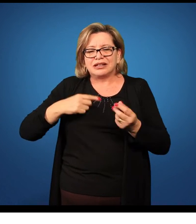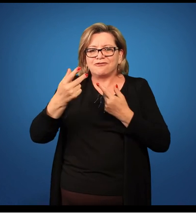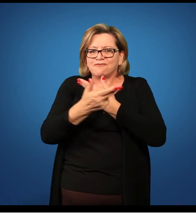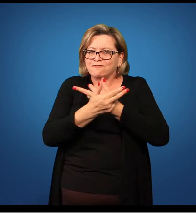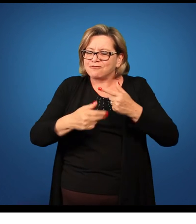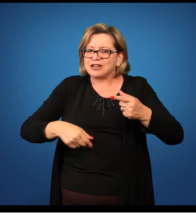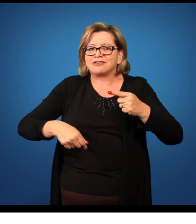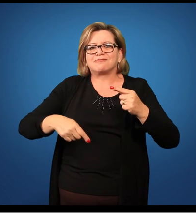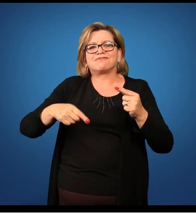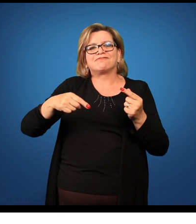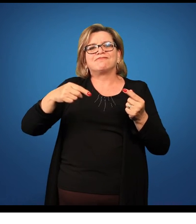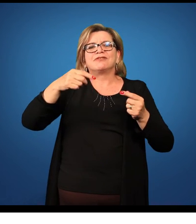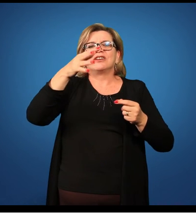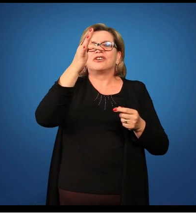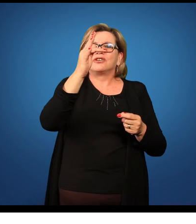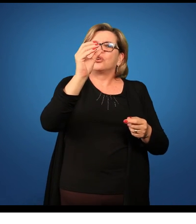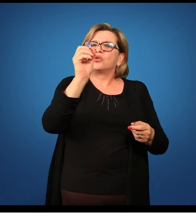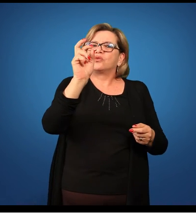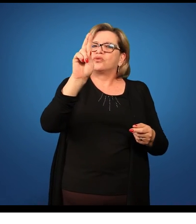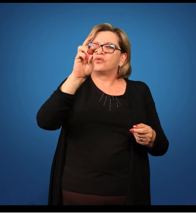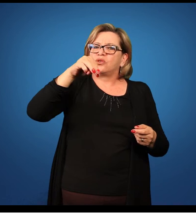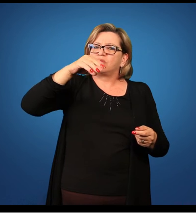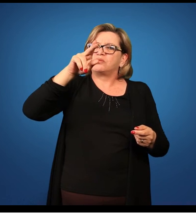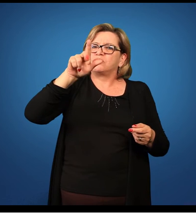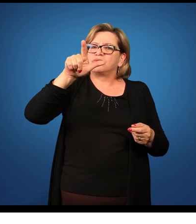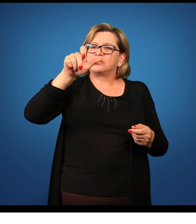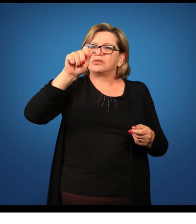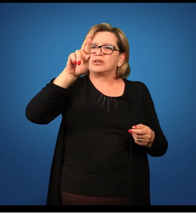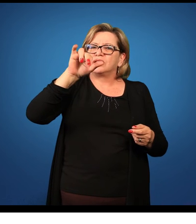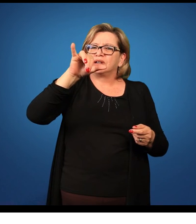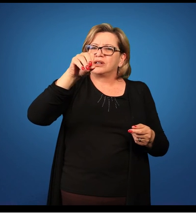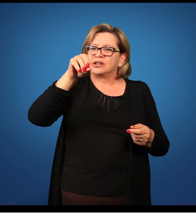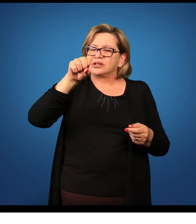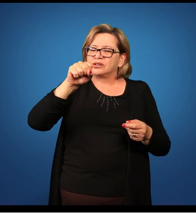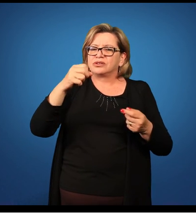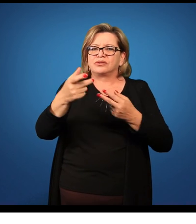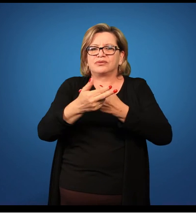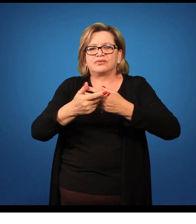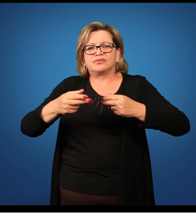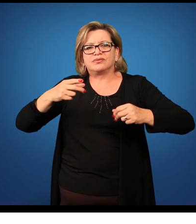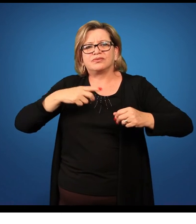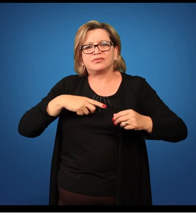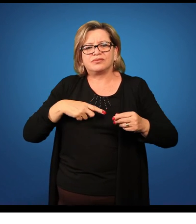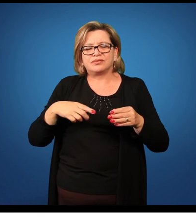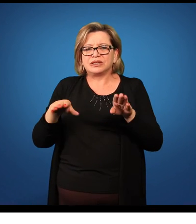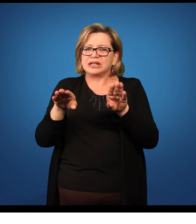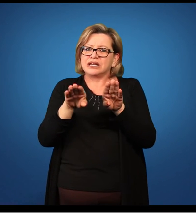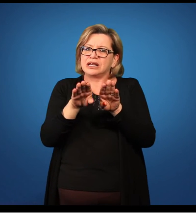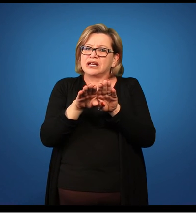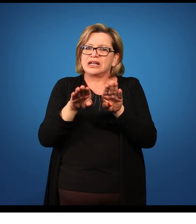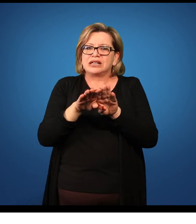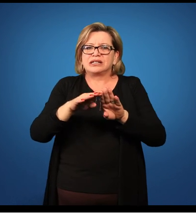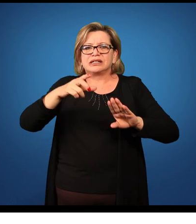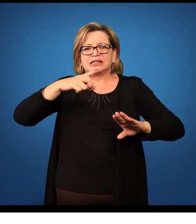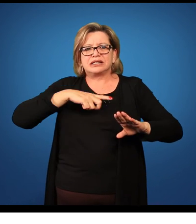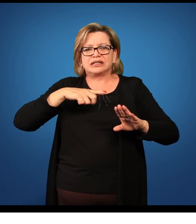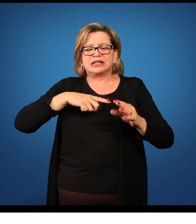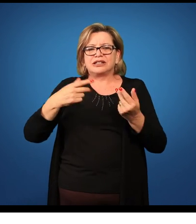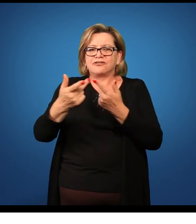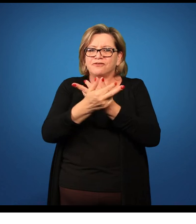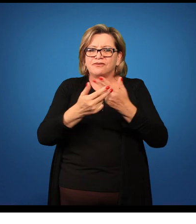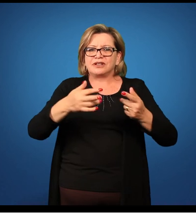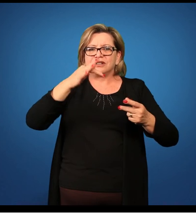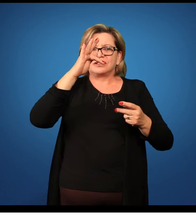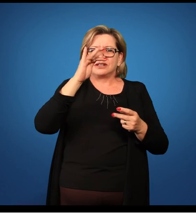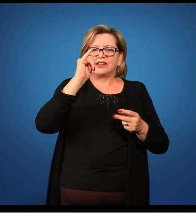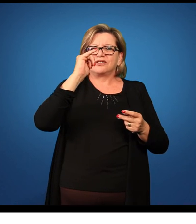para todas as fases do estágio. E nós vamos ter as fichas, os